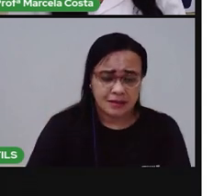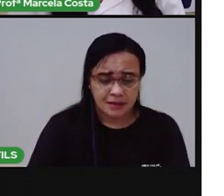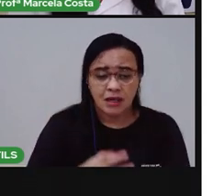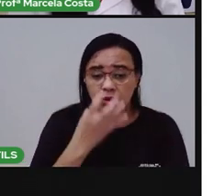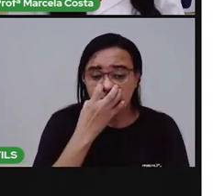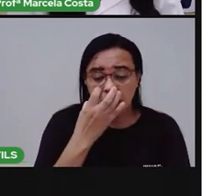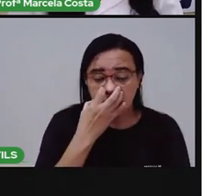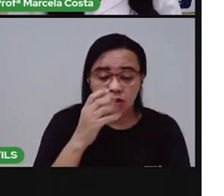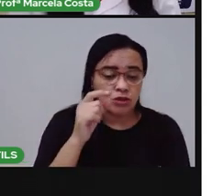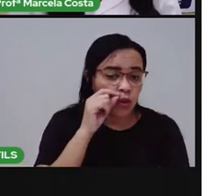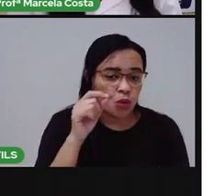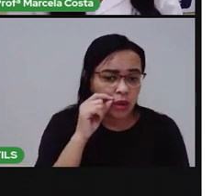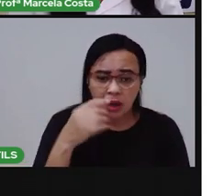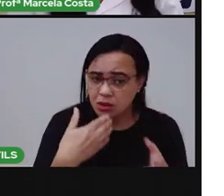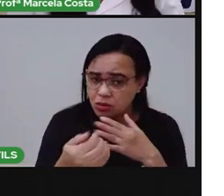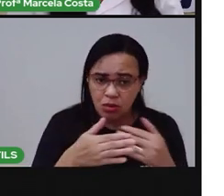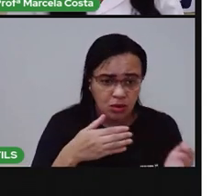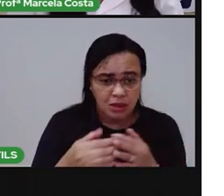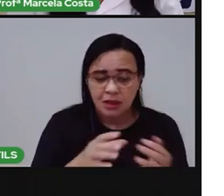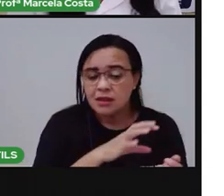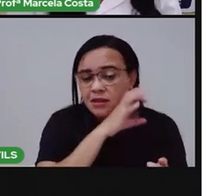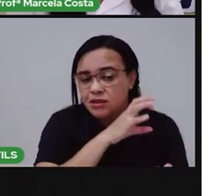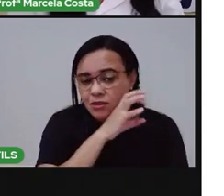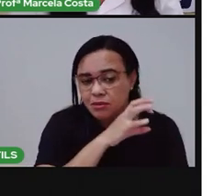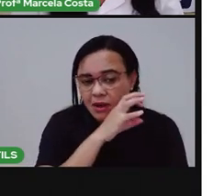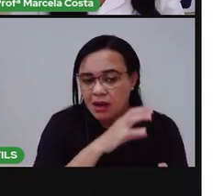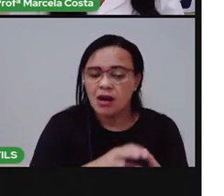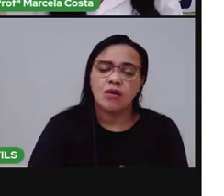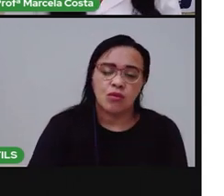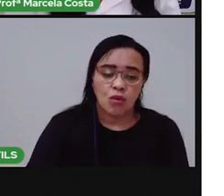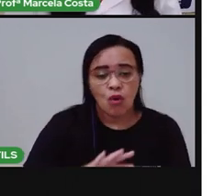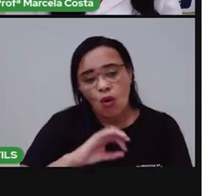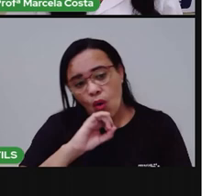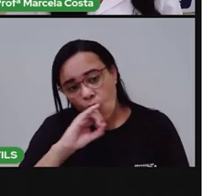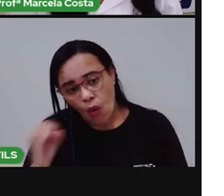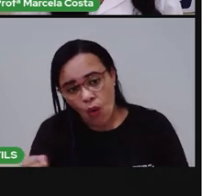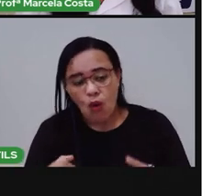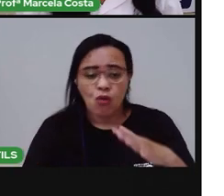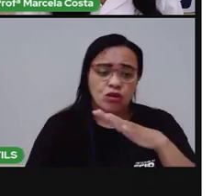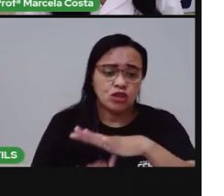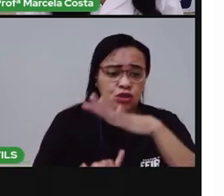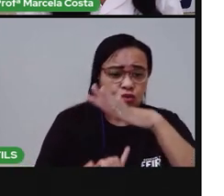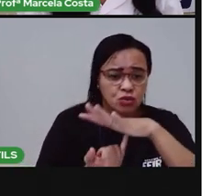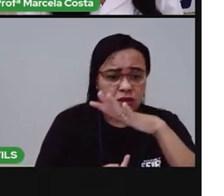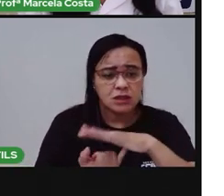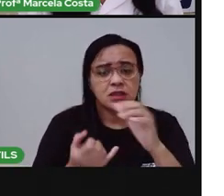algum sangue ou alguma instituição de adoção de animais.